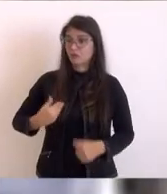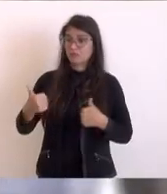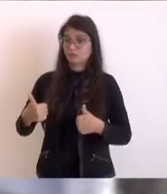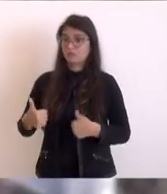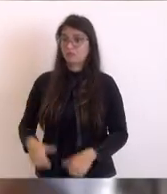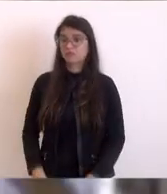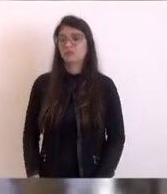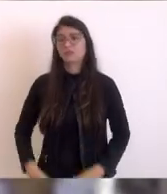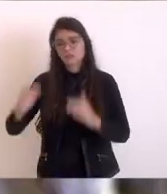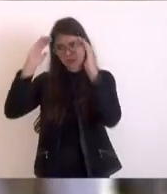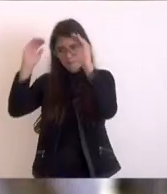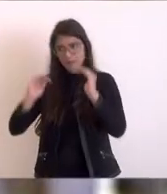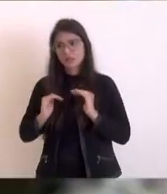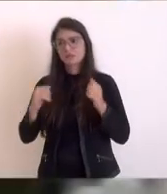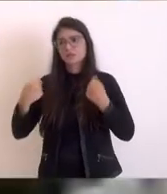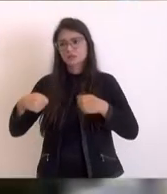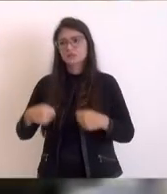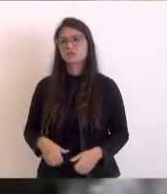nossa.